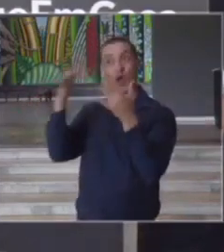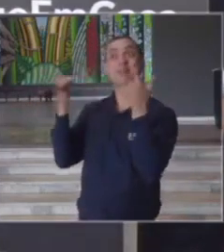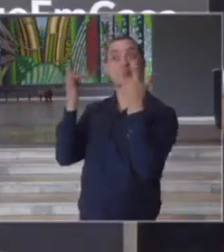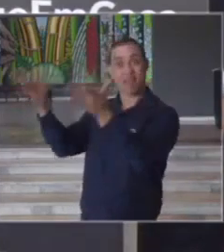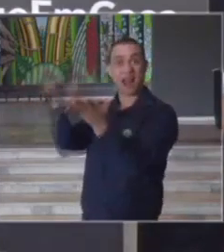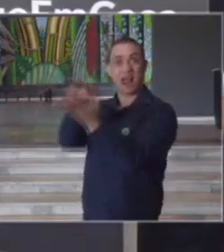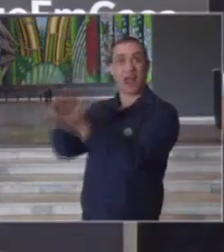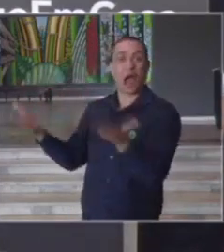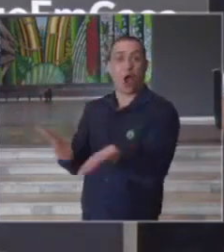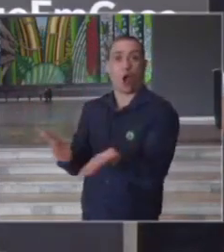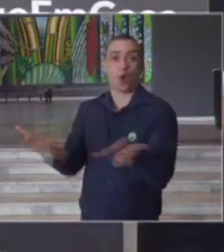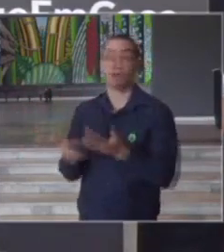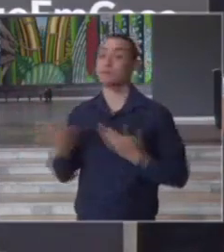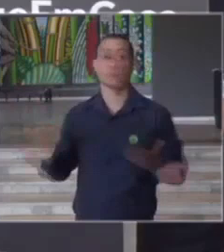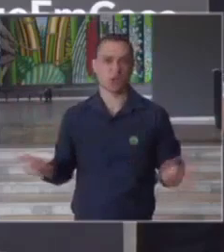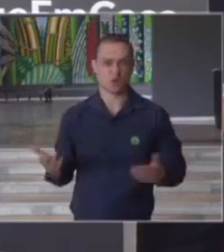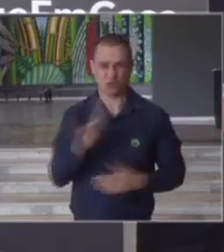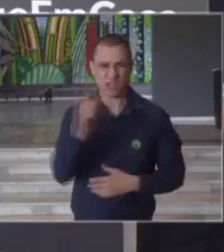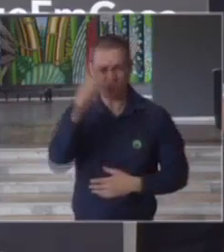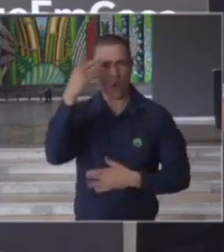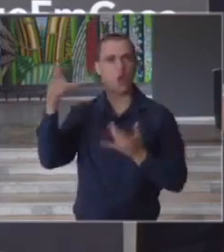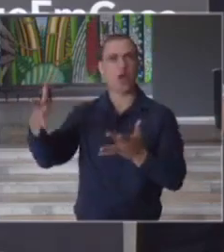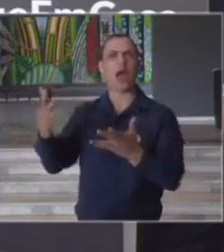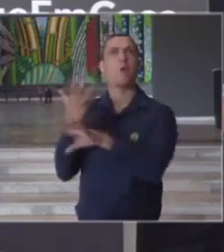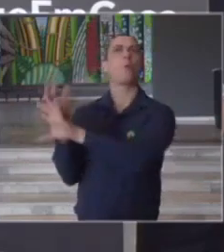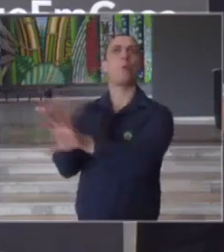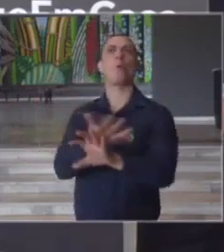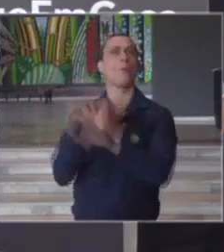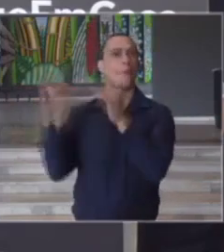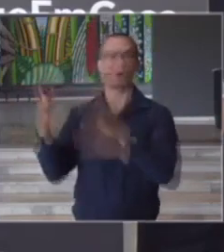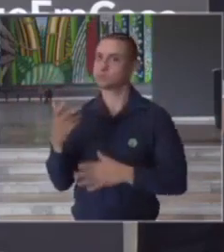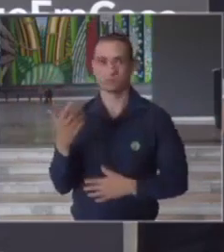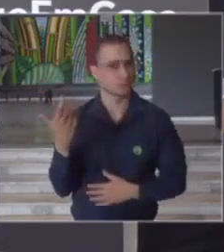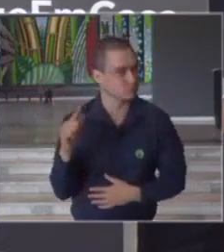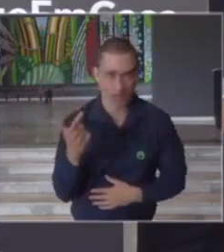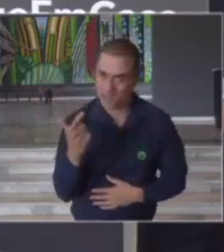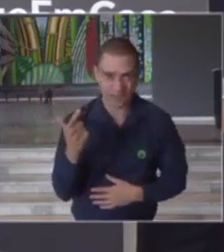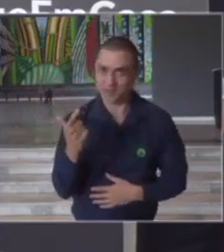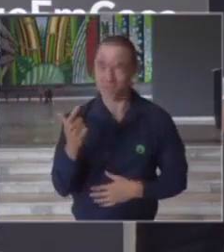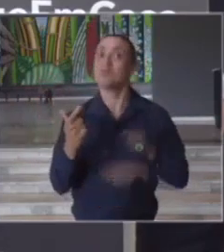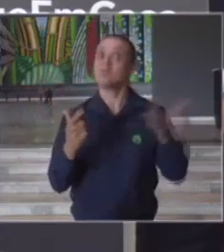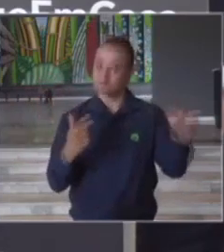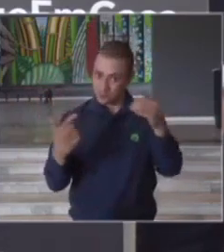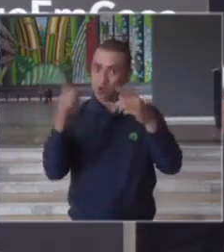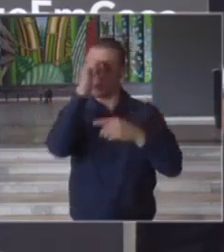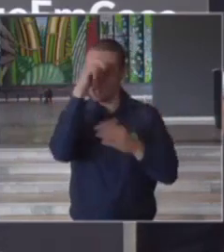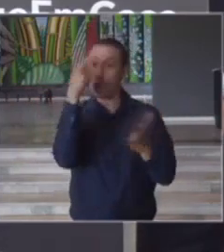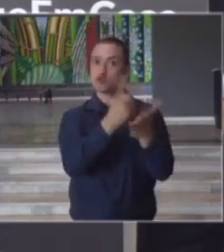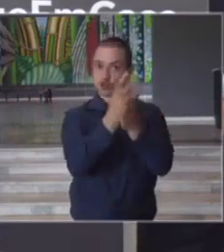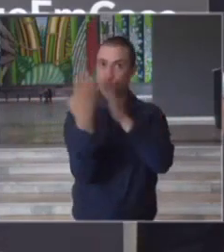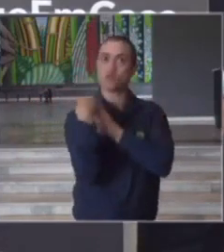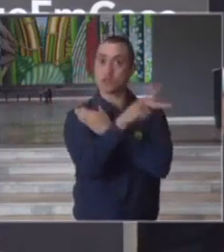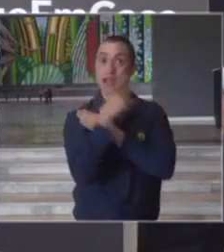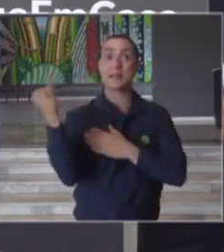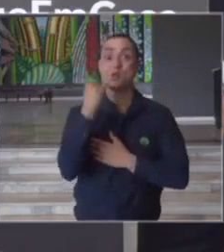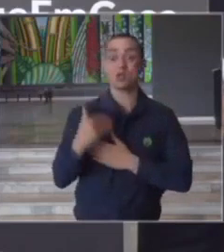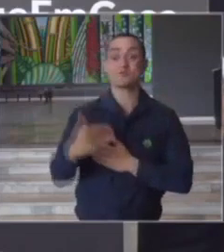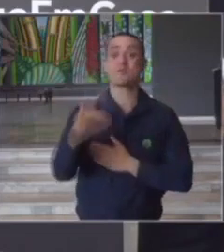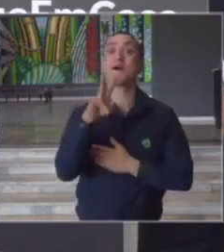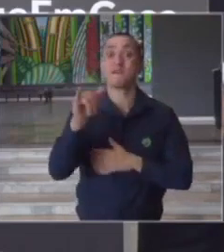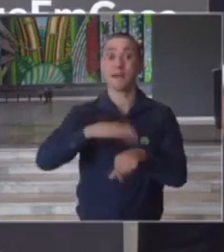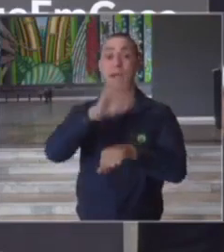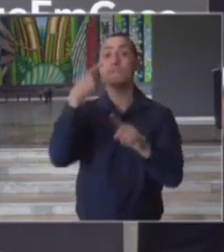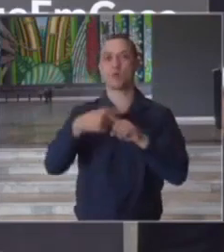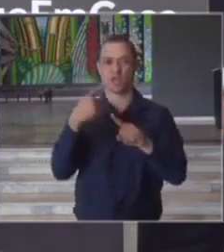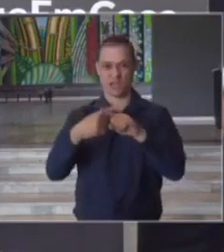hospitalizadas então portanto não há subutilização ao contrário eles já cumpriram um papel e vão cumprir um papel muito mais importante